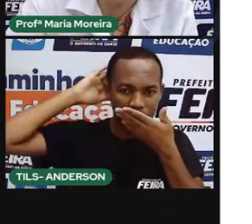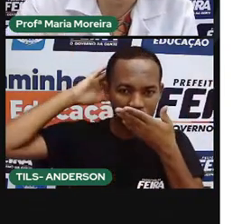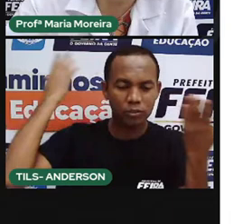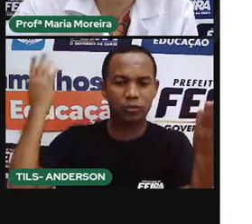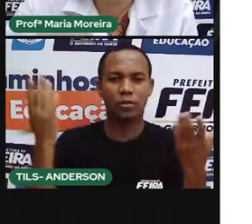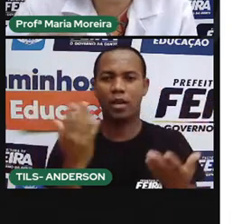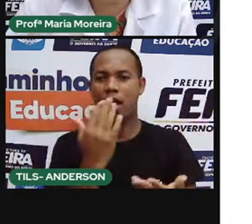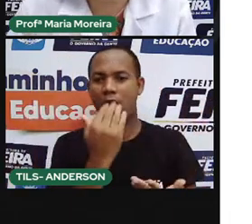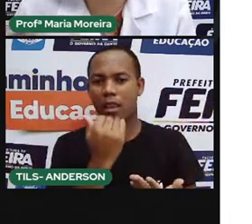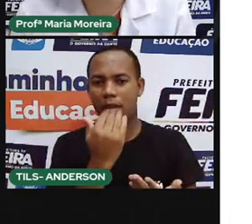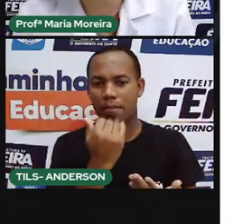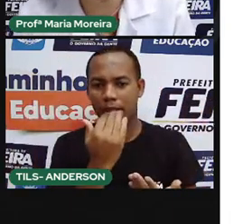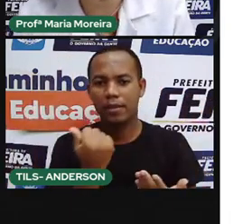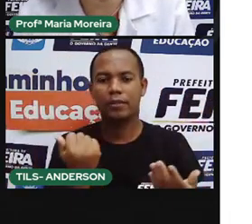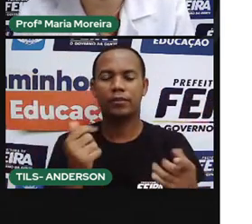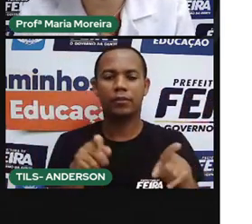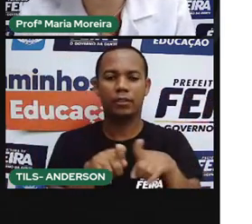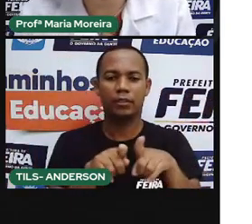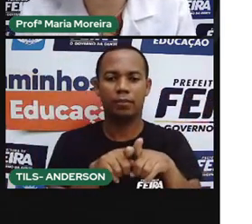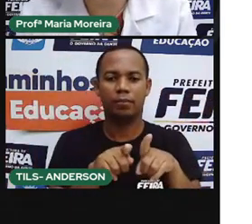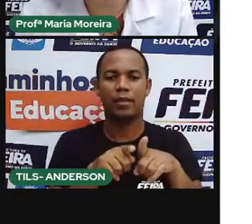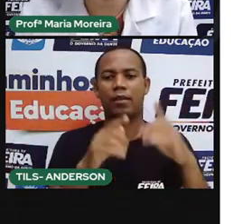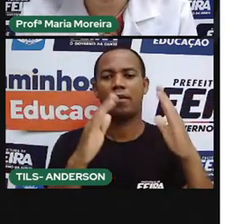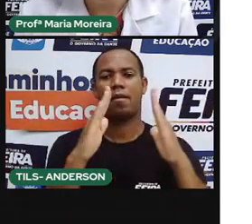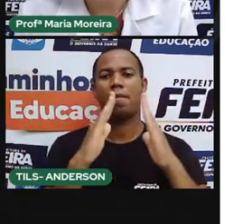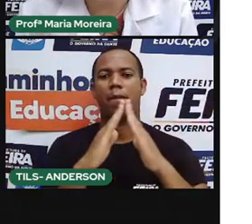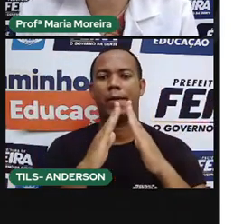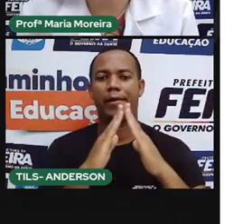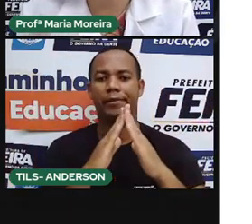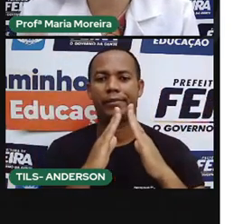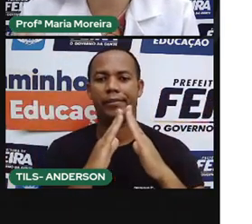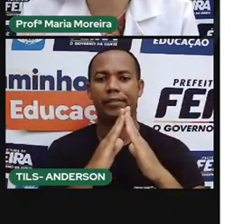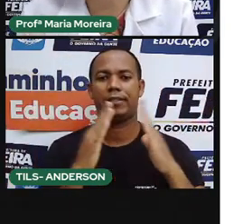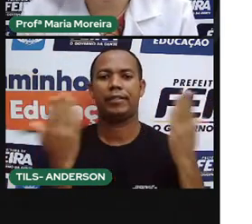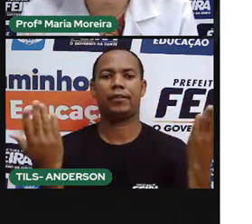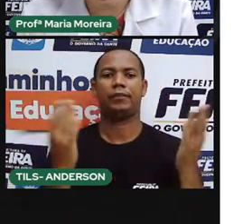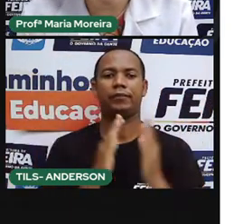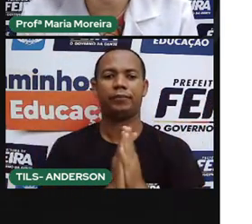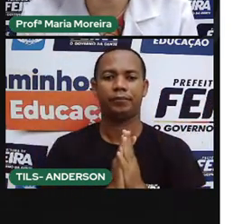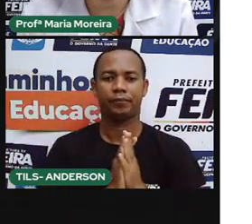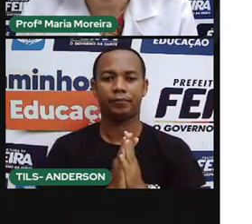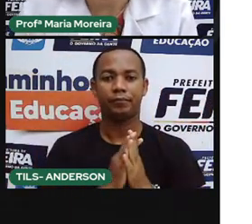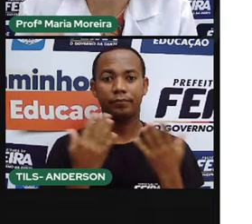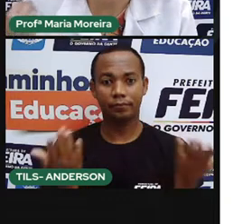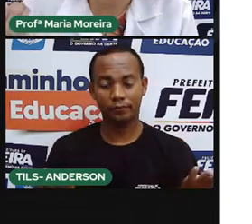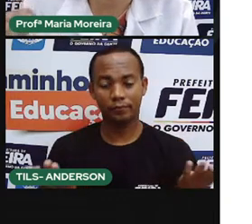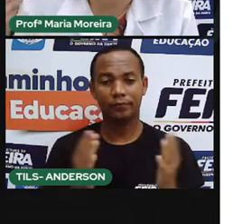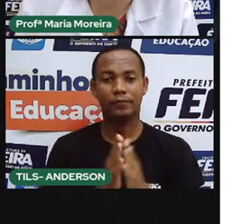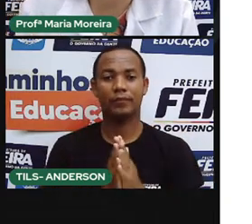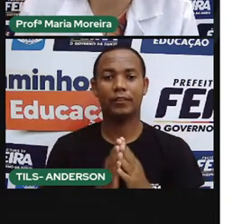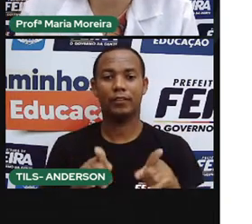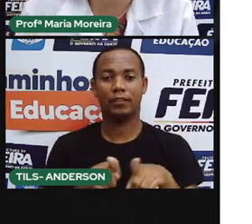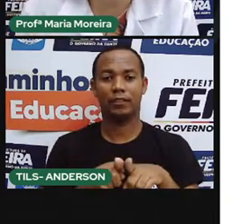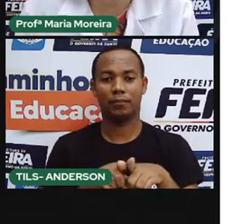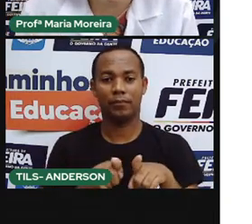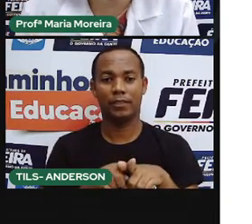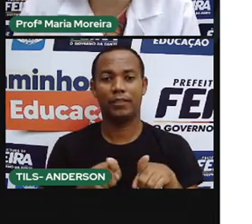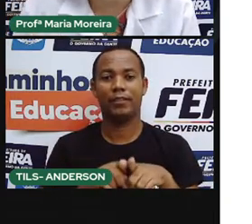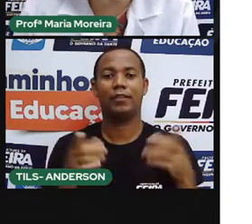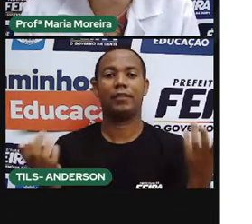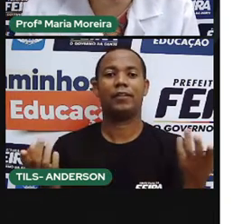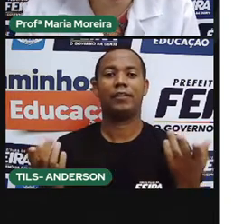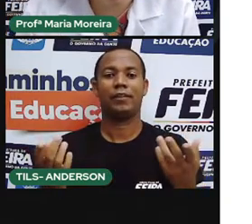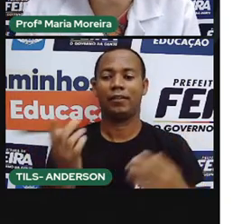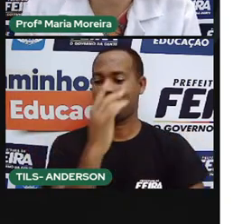do alimento ou até a questão da moradia, que a Pró inclusive falou sobre as moradias, não é isso? E tirava o recurso de onde? Da